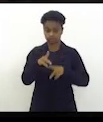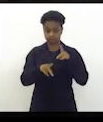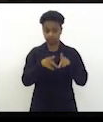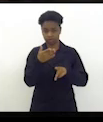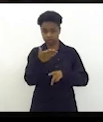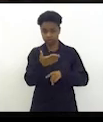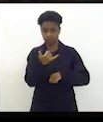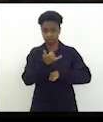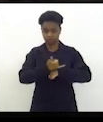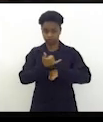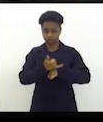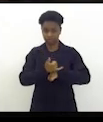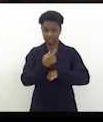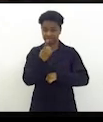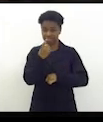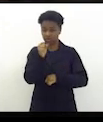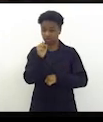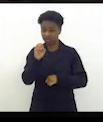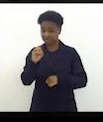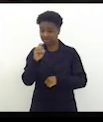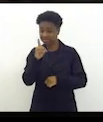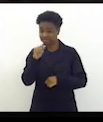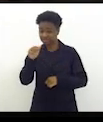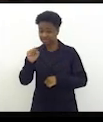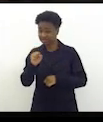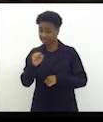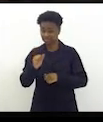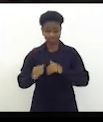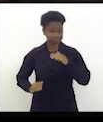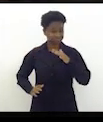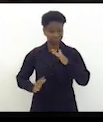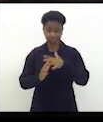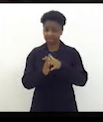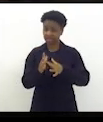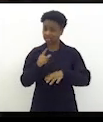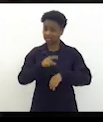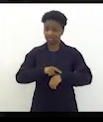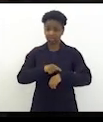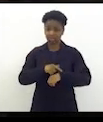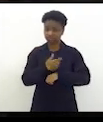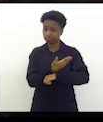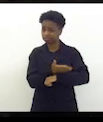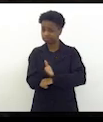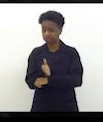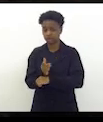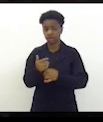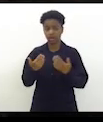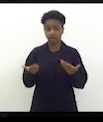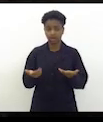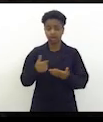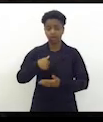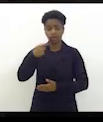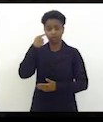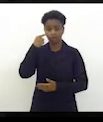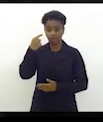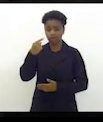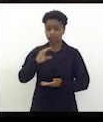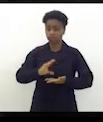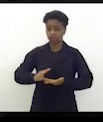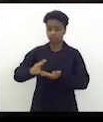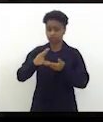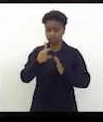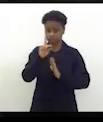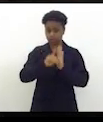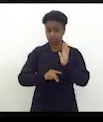180 dias é muito tempo penso que o conselho diretor